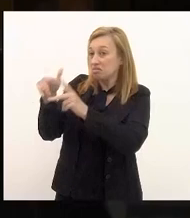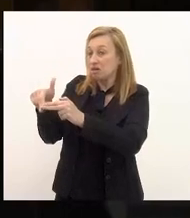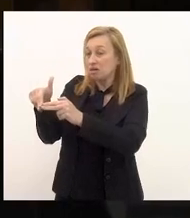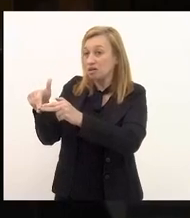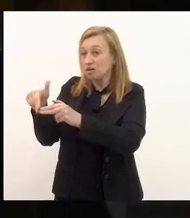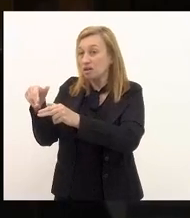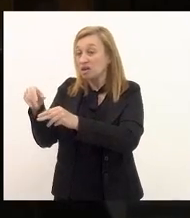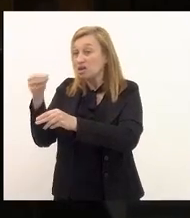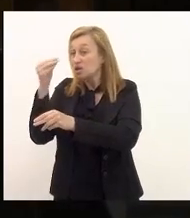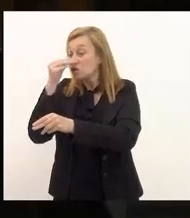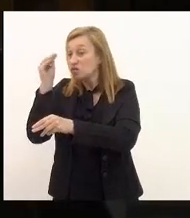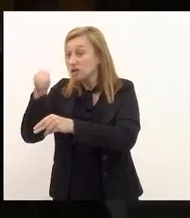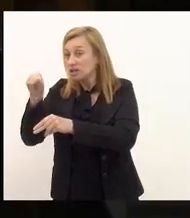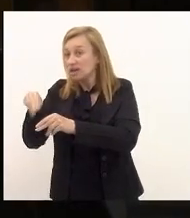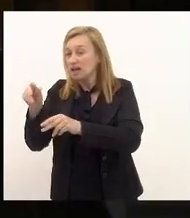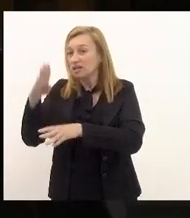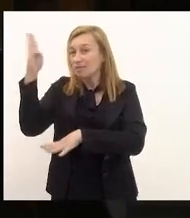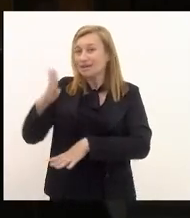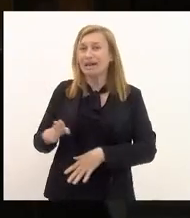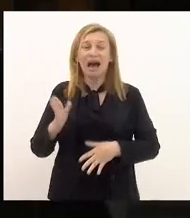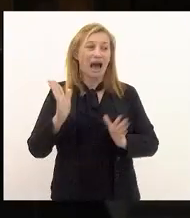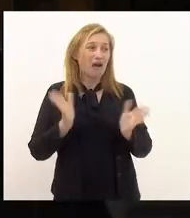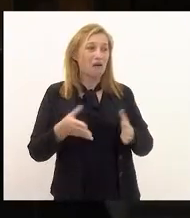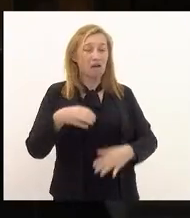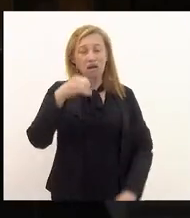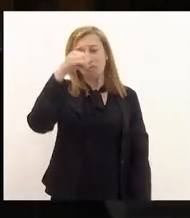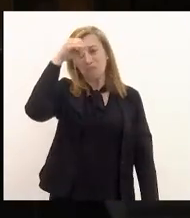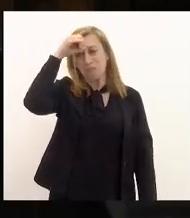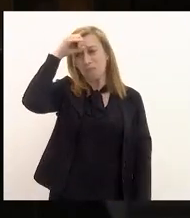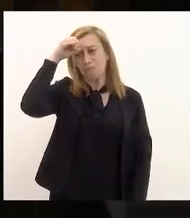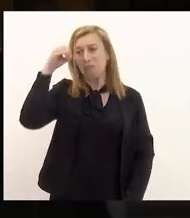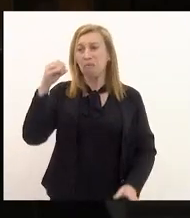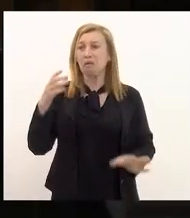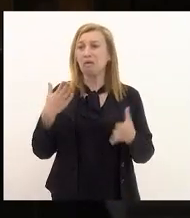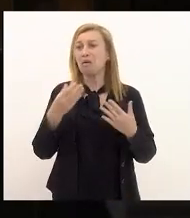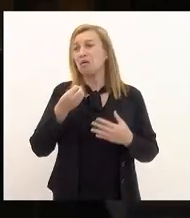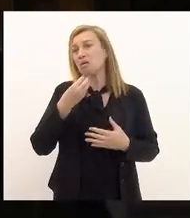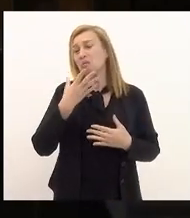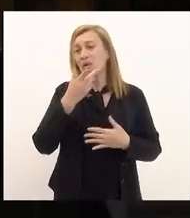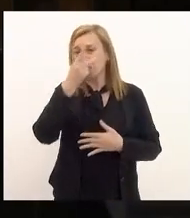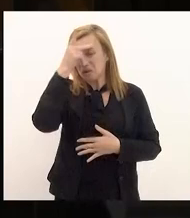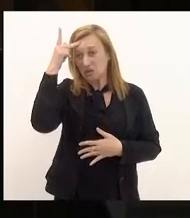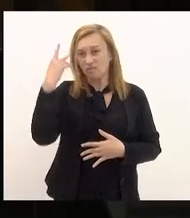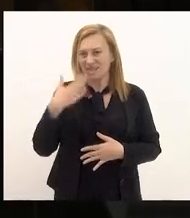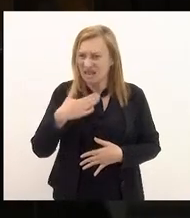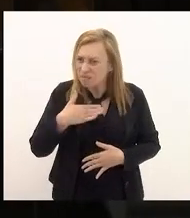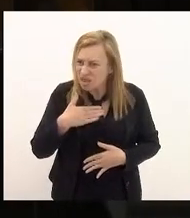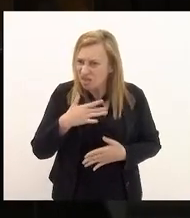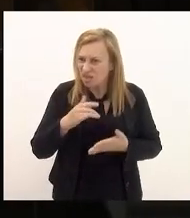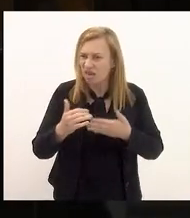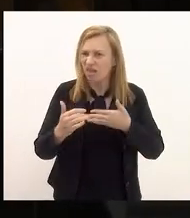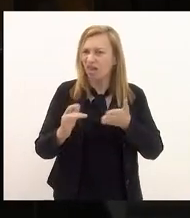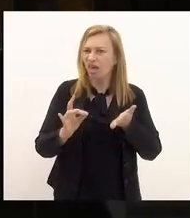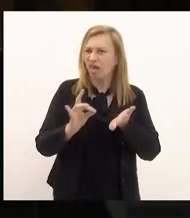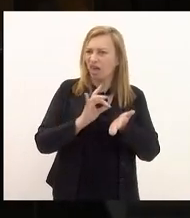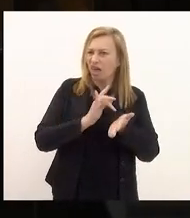agora posam de inocentes de bons moços mas a mim não enganarão